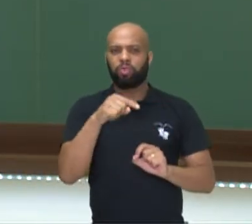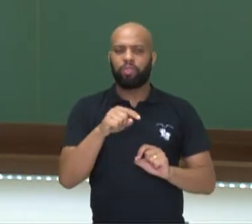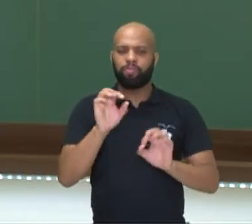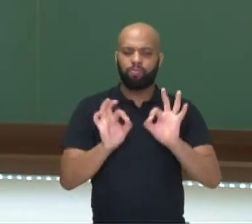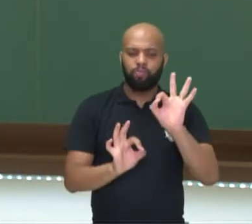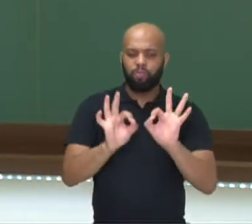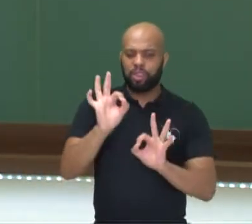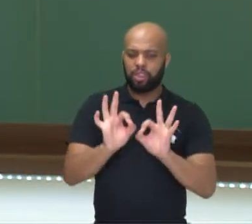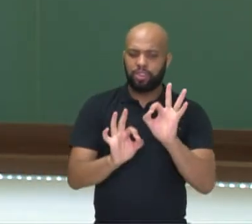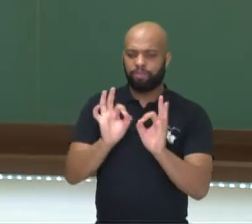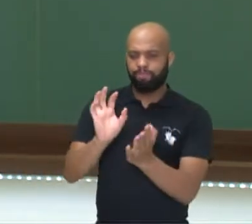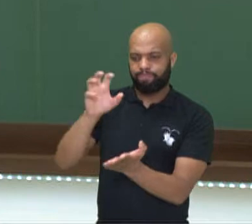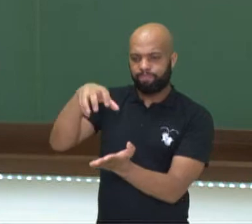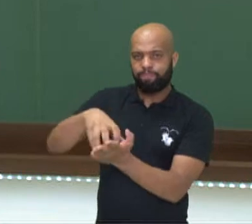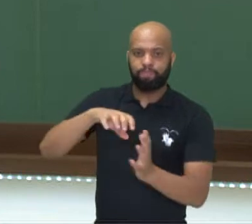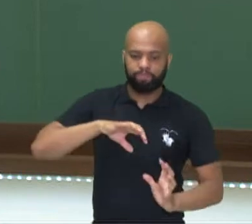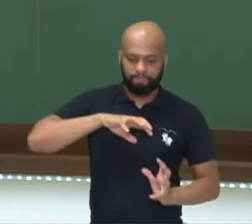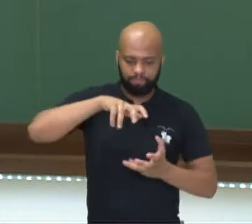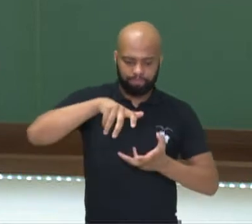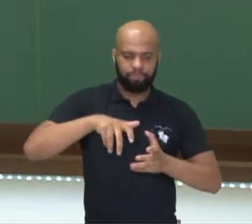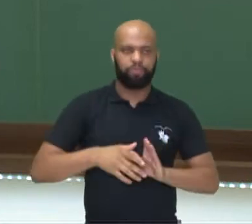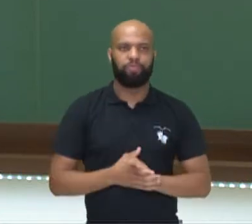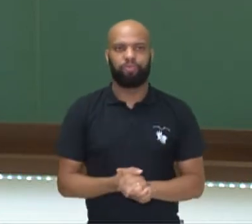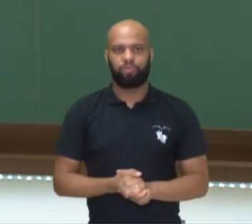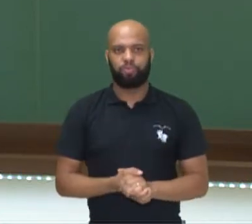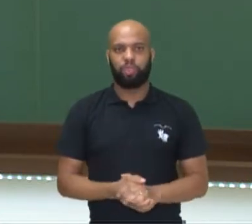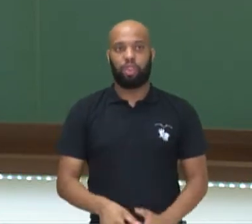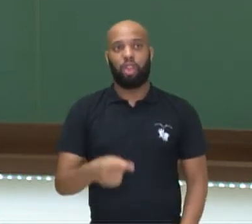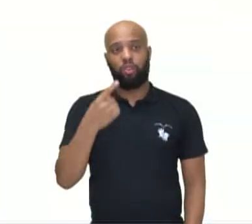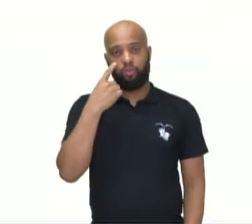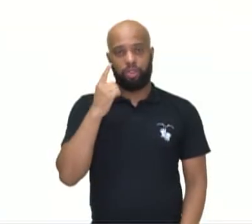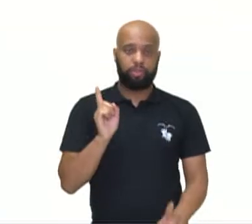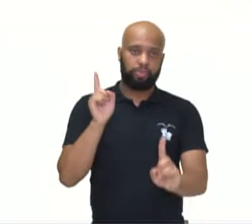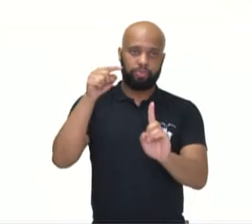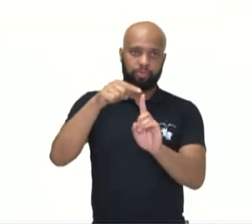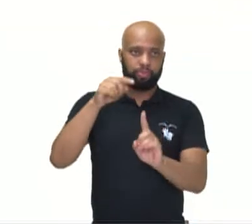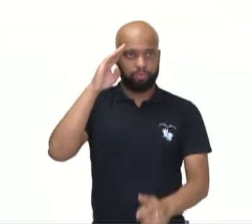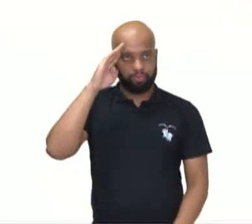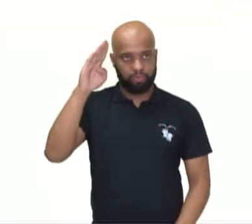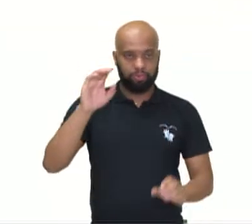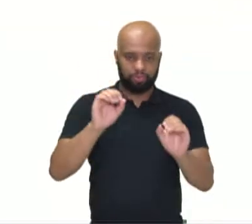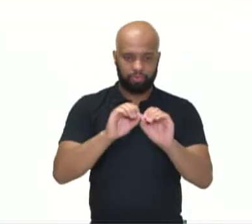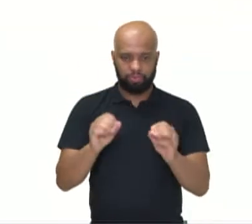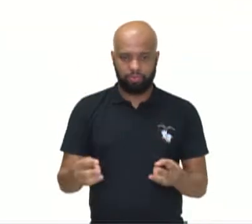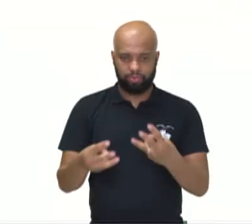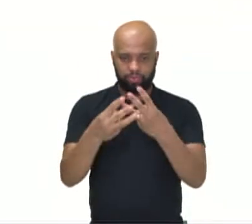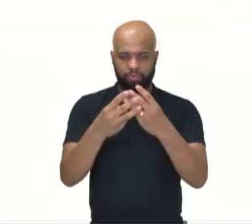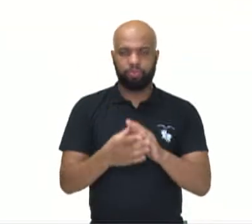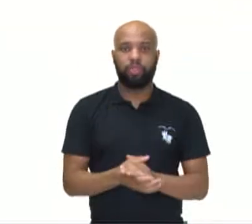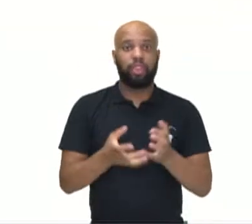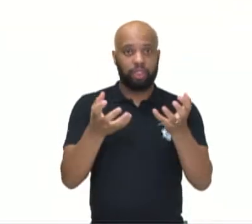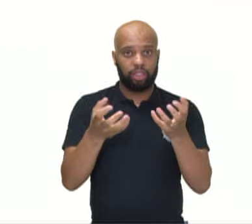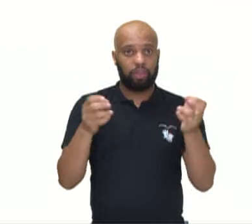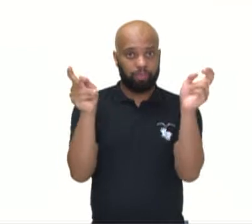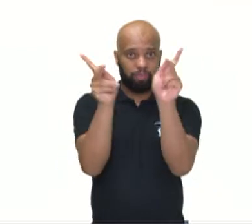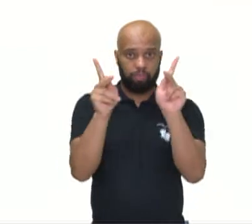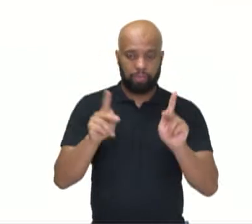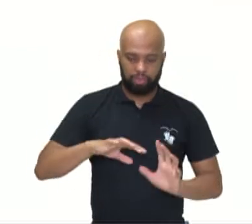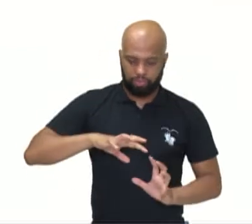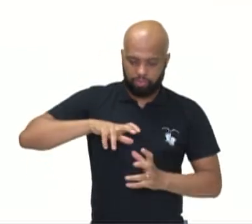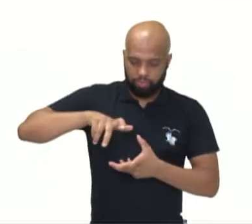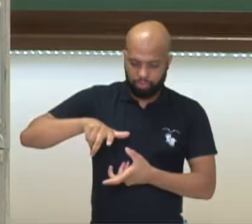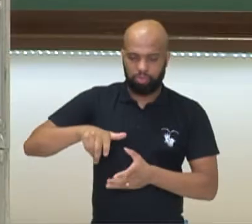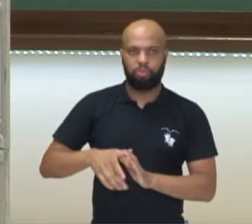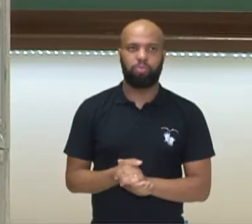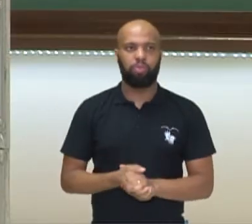mundial. Para isso, nós temos que elencar os objetivos principais da ONU. Inicialmente, a paz mundial, que se